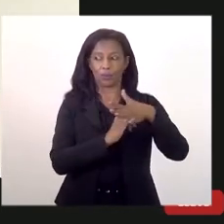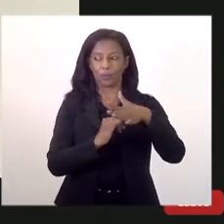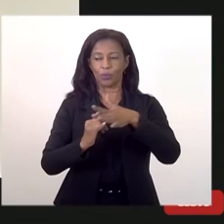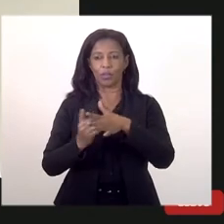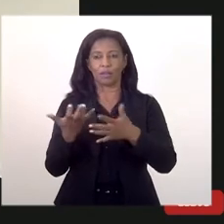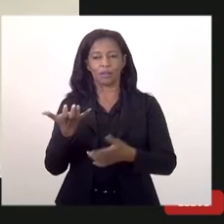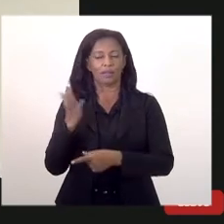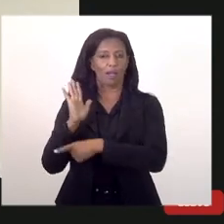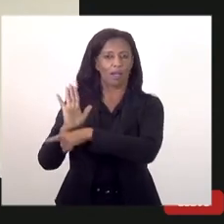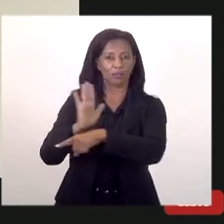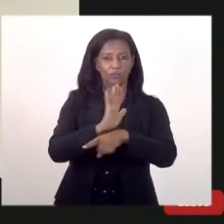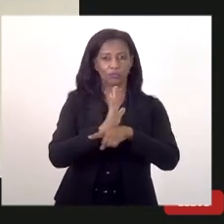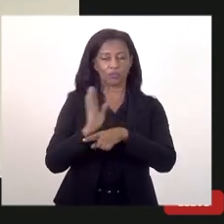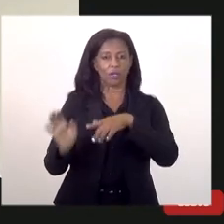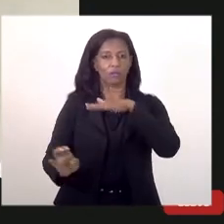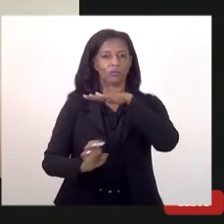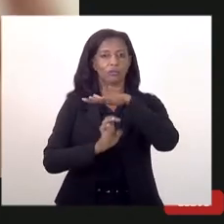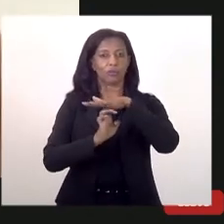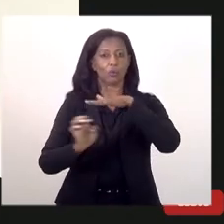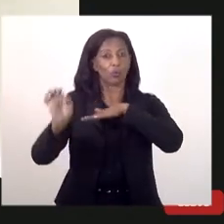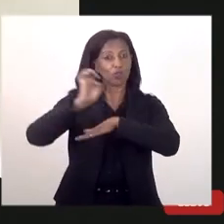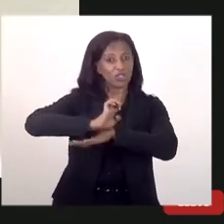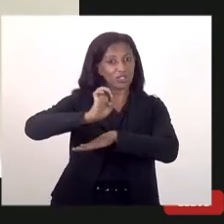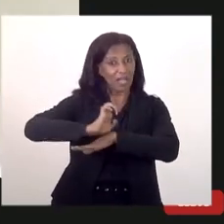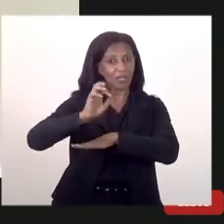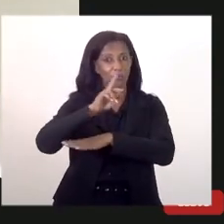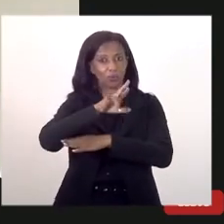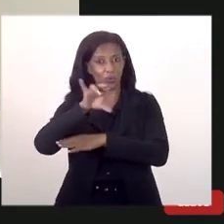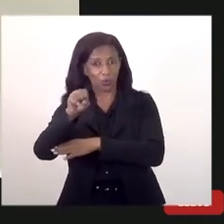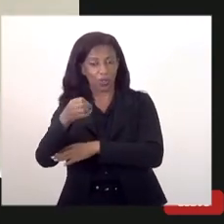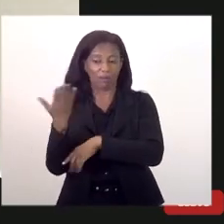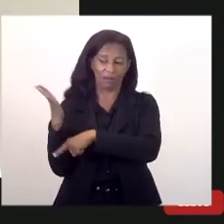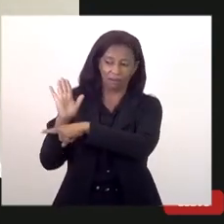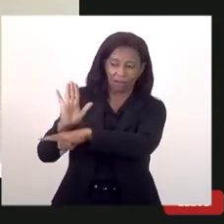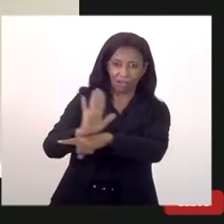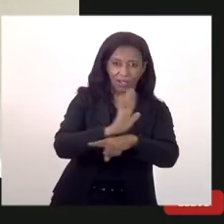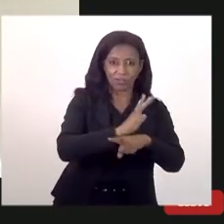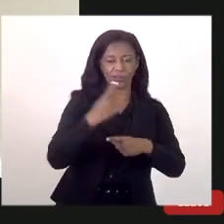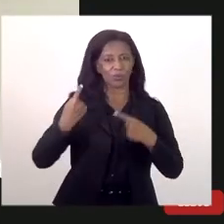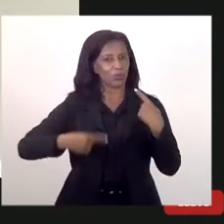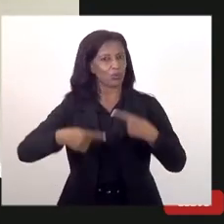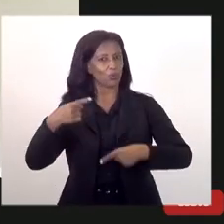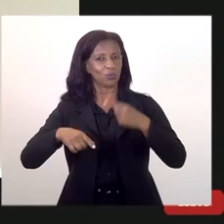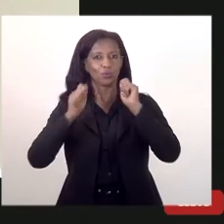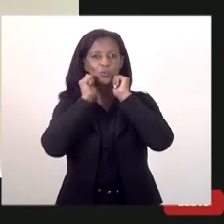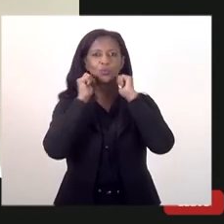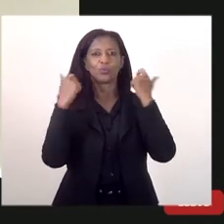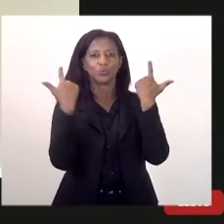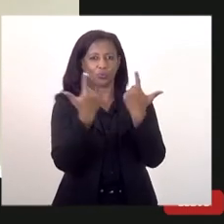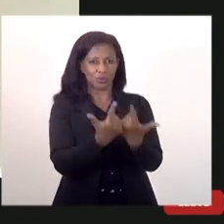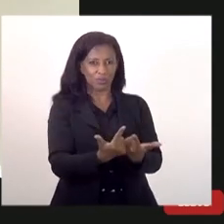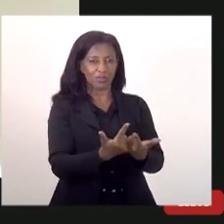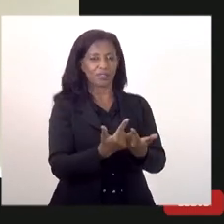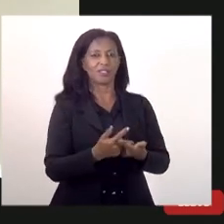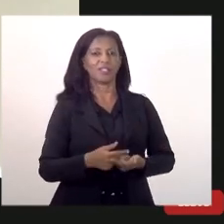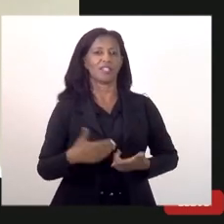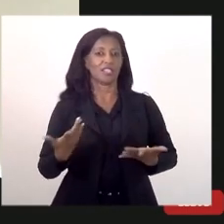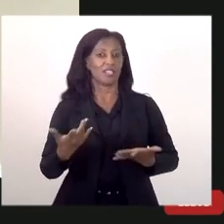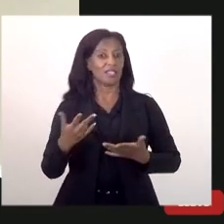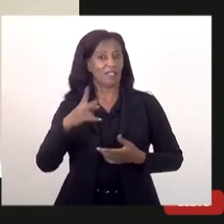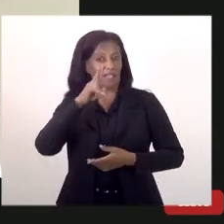contribuir com o Estado do Rio de Janeiro que querem contribuir com as discussões na Assembleia Legislativa e aí